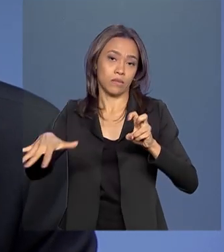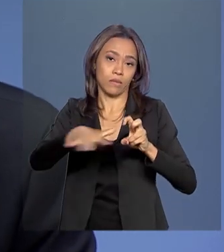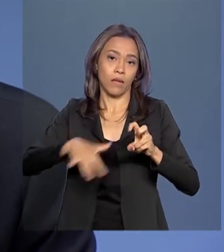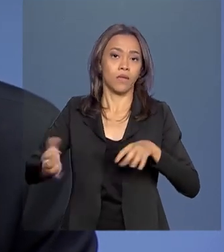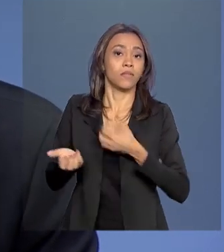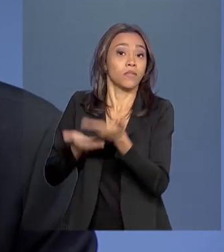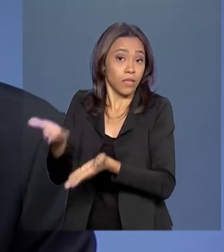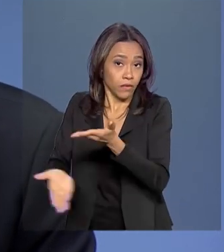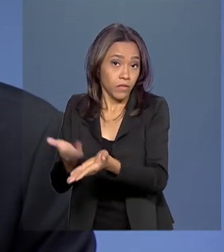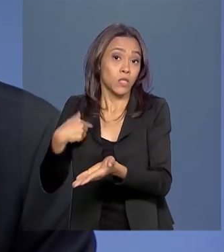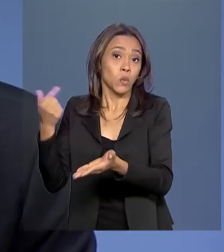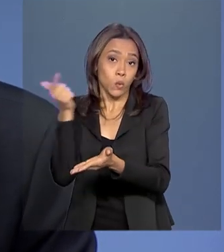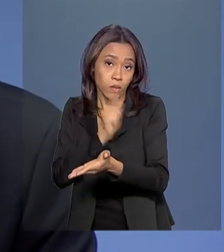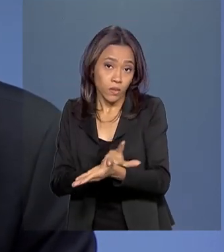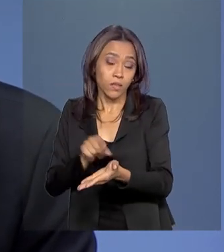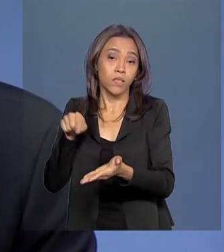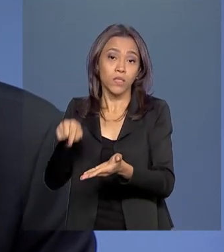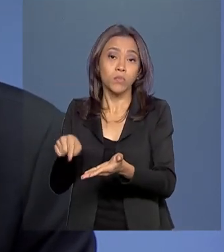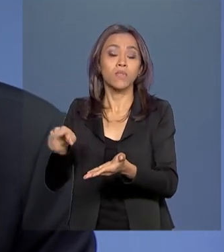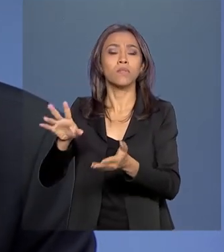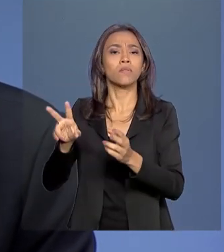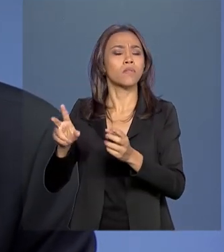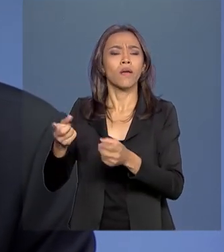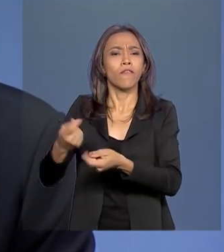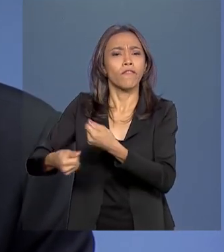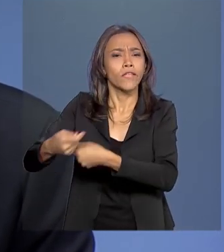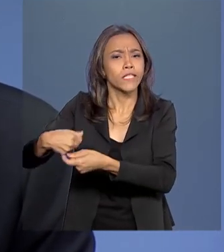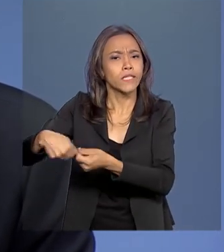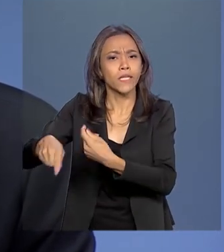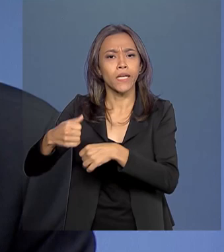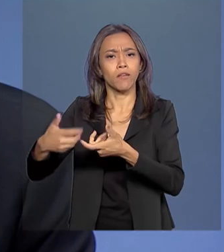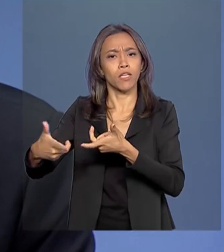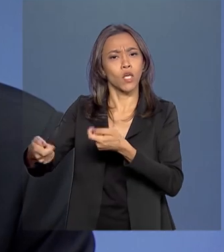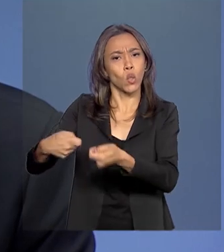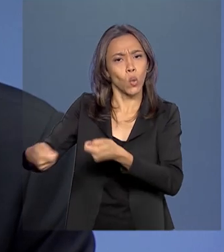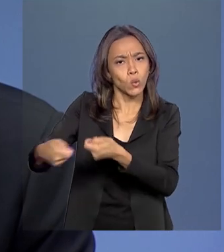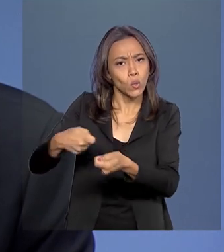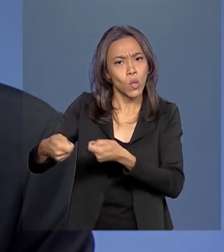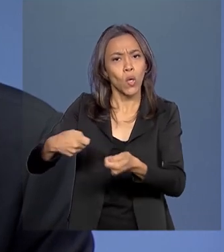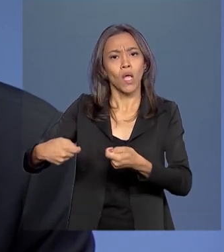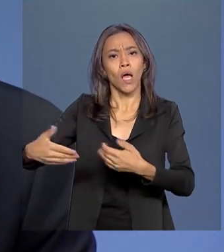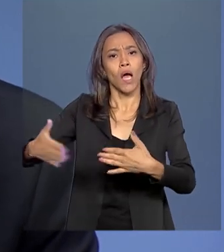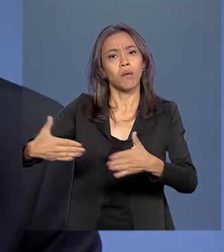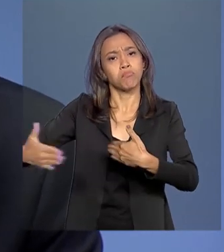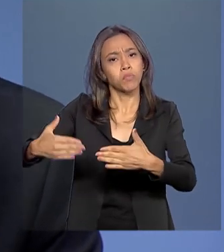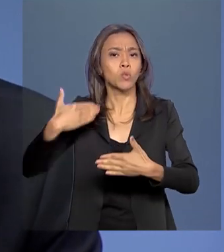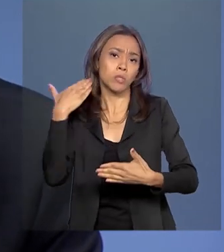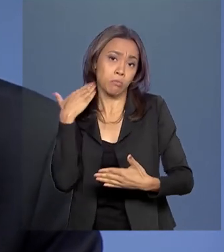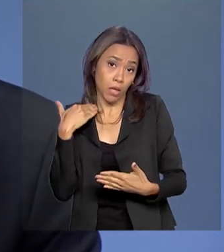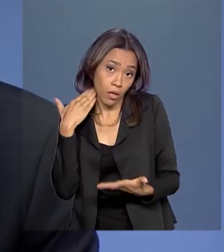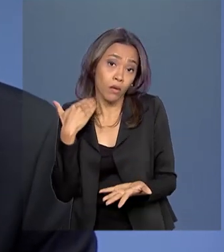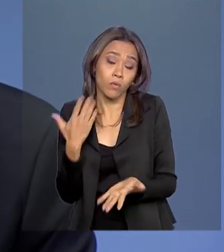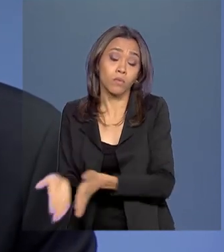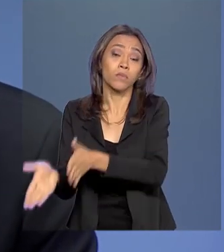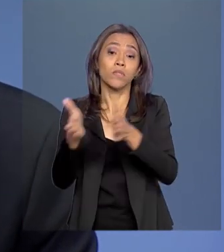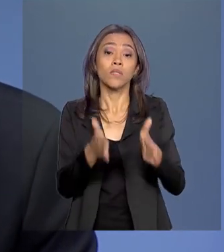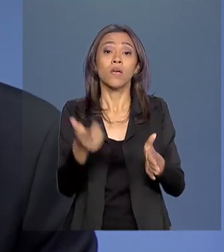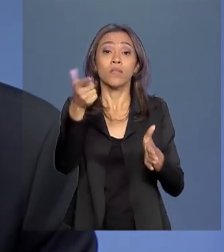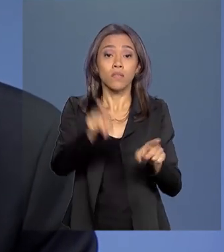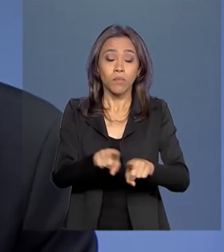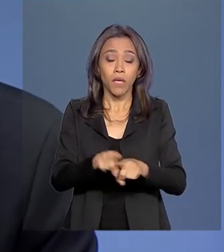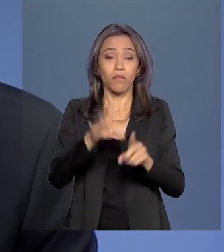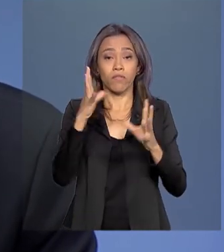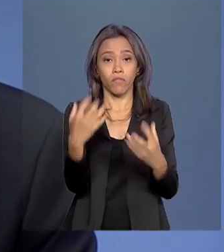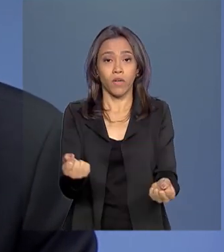nós avançamos em matéria de serviços financeiros, regula atividade de bancos e seguros. E agora também vamos aprovar um acordo